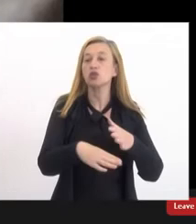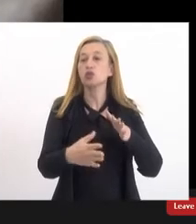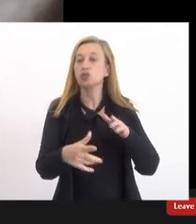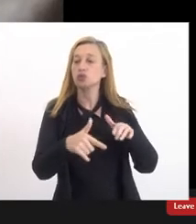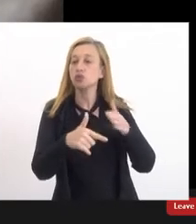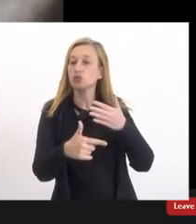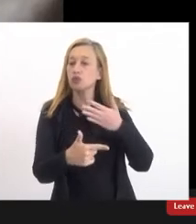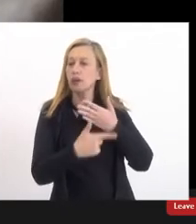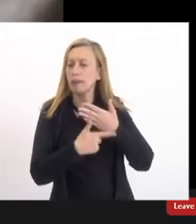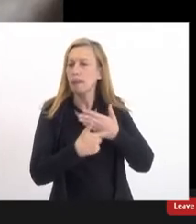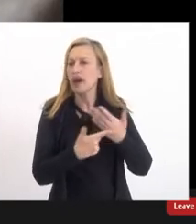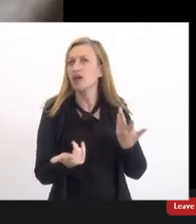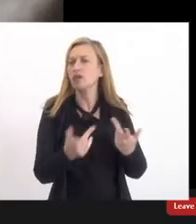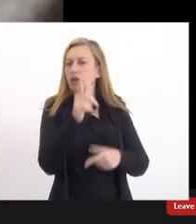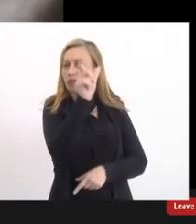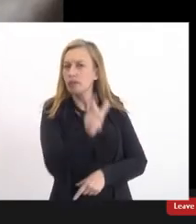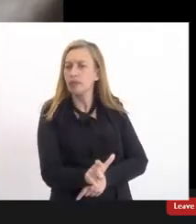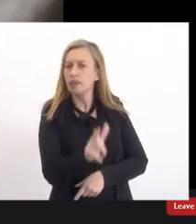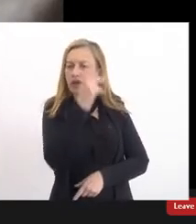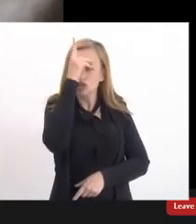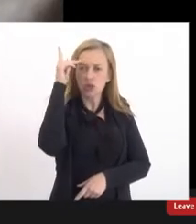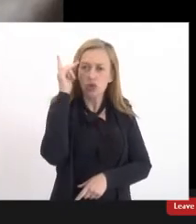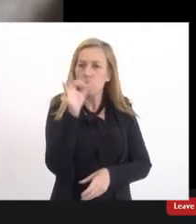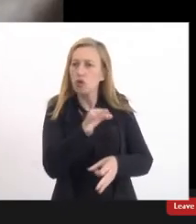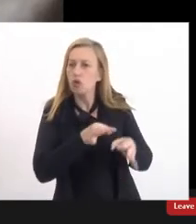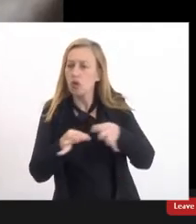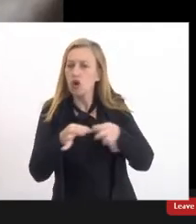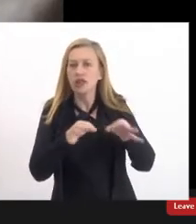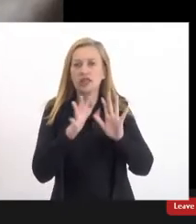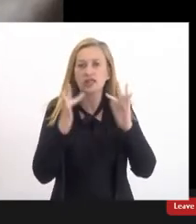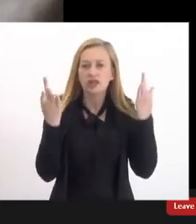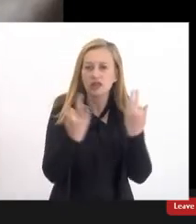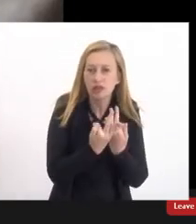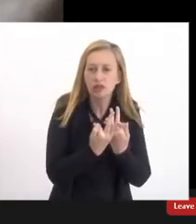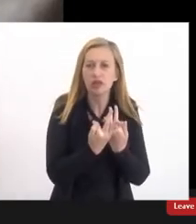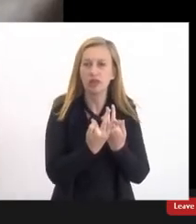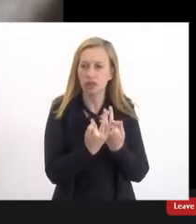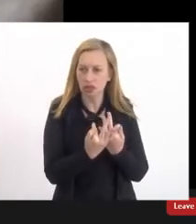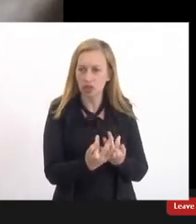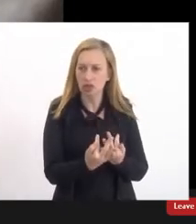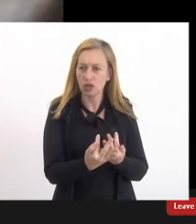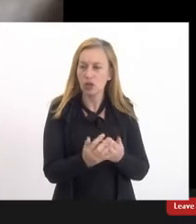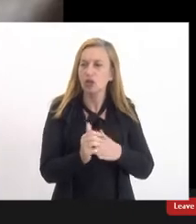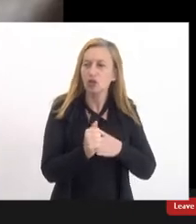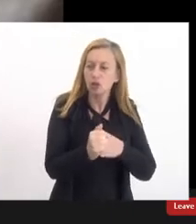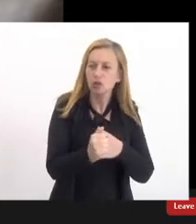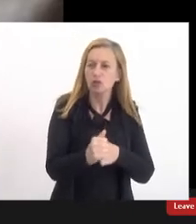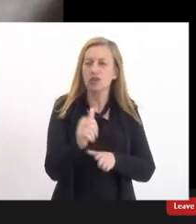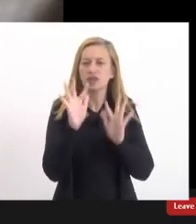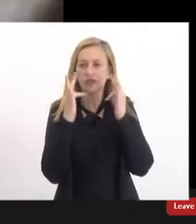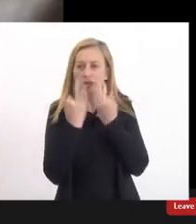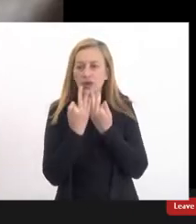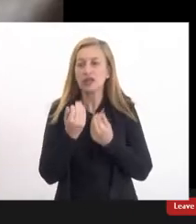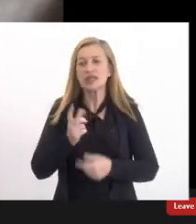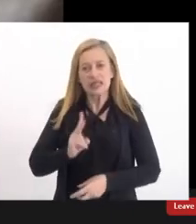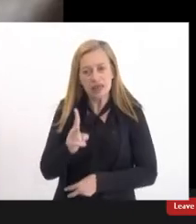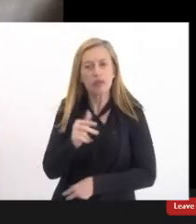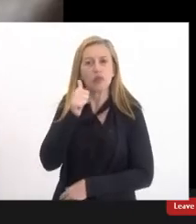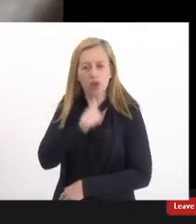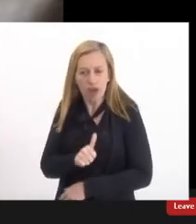daquela da pessoa que organiza a família e conduz a família no cotidiano a maioria mulher